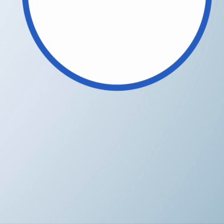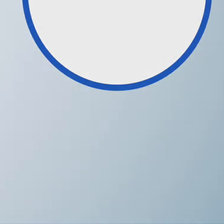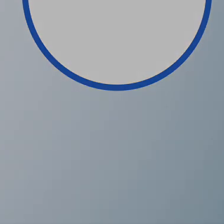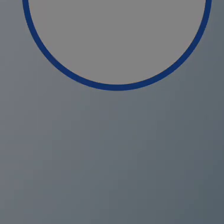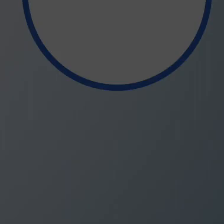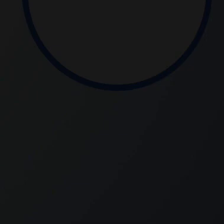Obrigado. Obrigado. Obrigado. Obrigado.